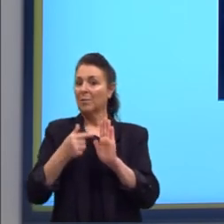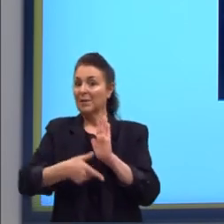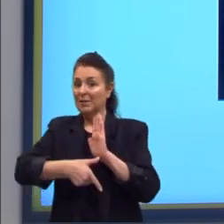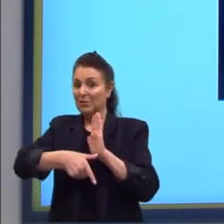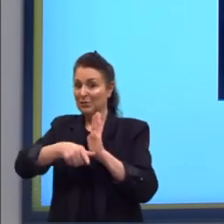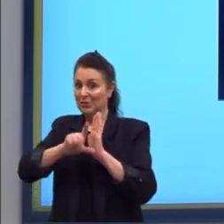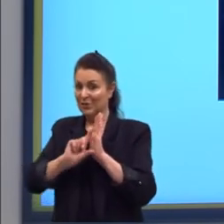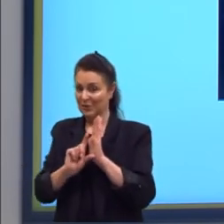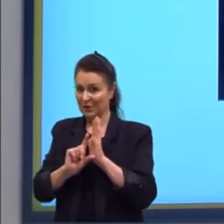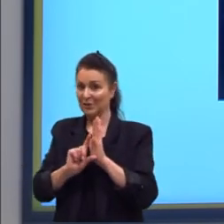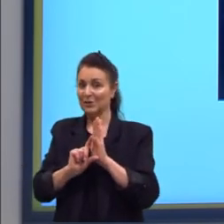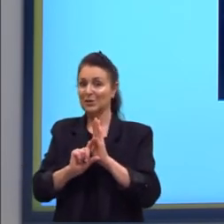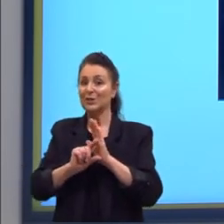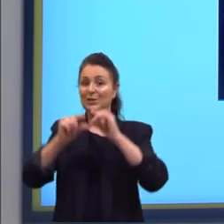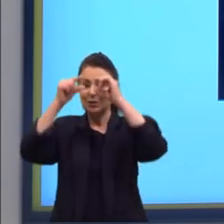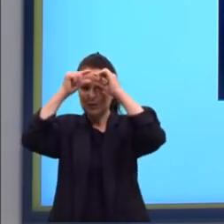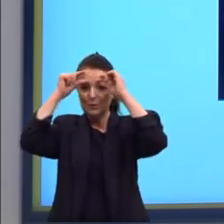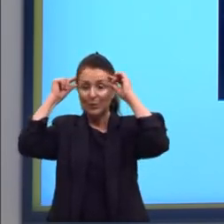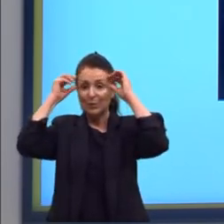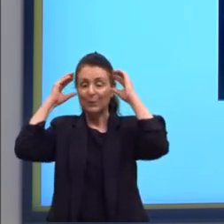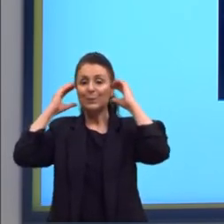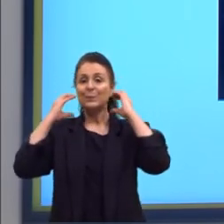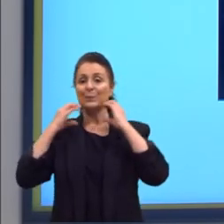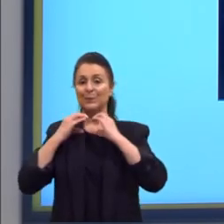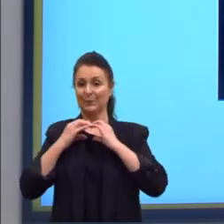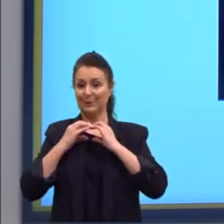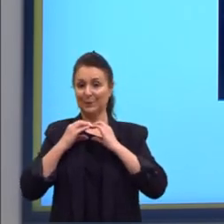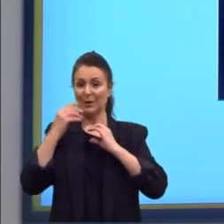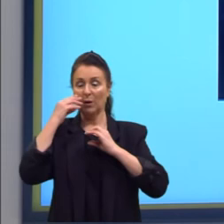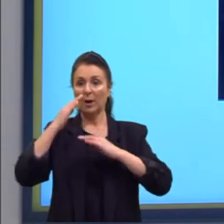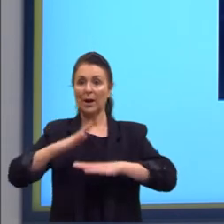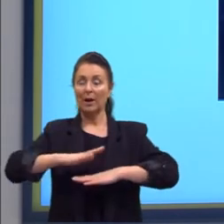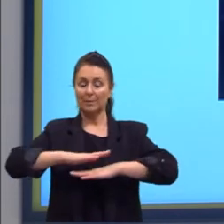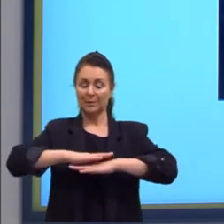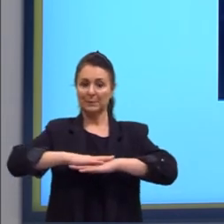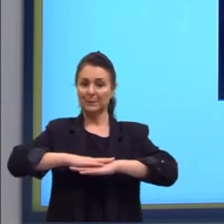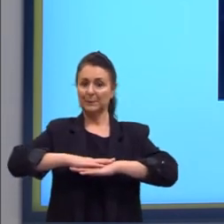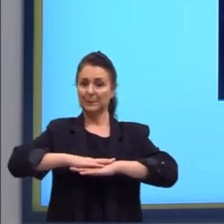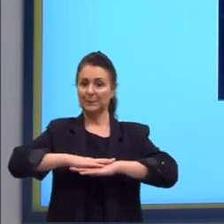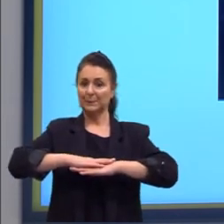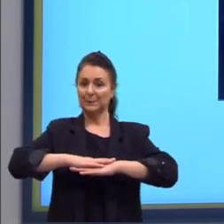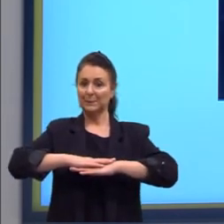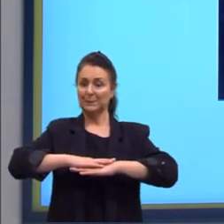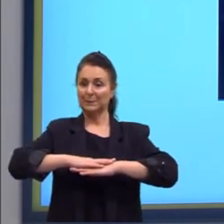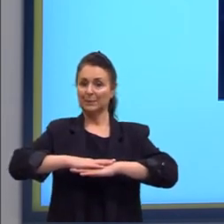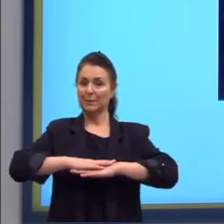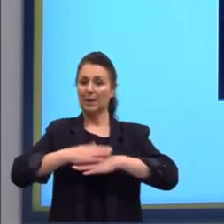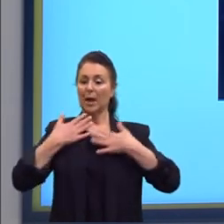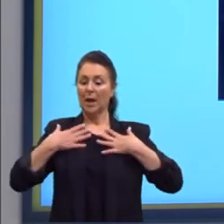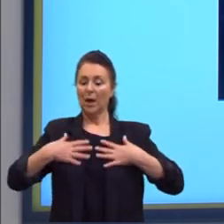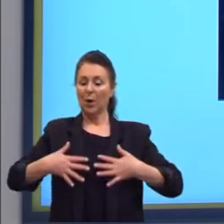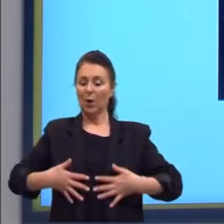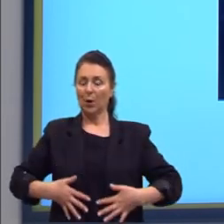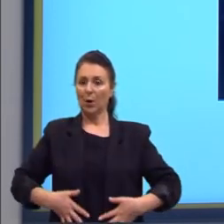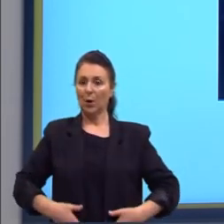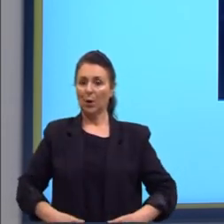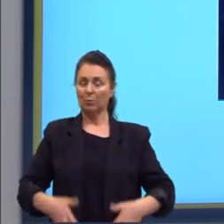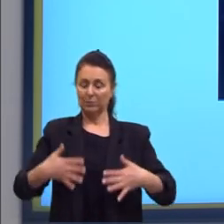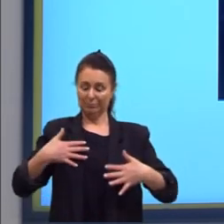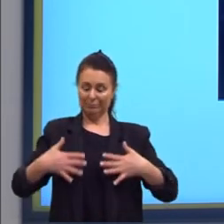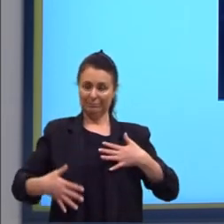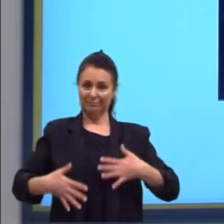do Leonardo da Vinci. Olha aqui a posição das mãos. A roupa dela com esse